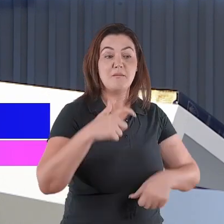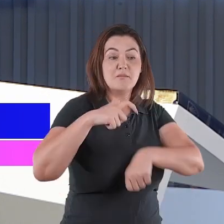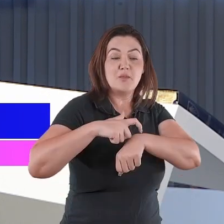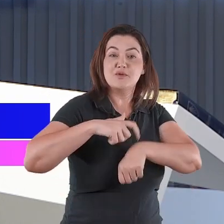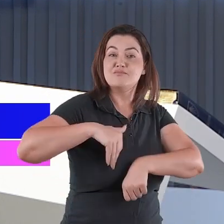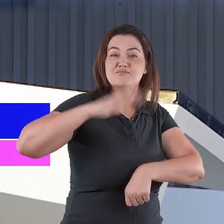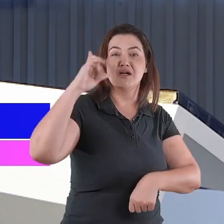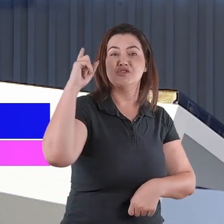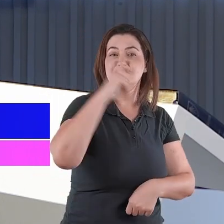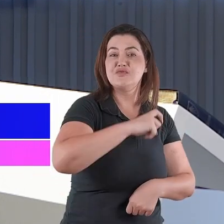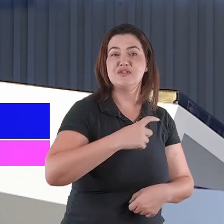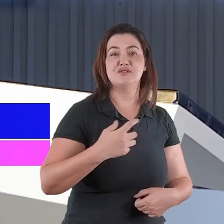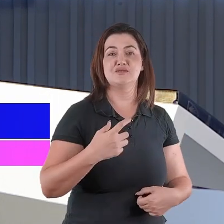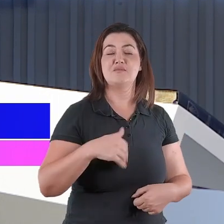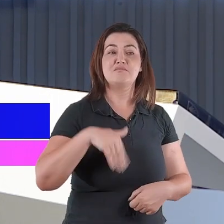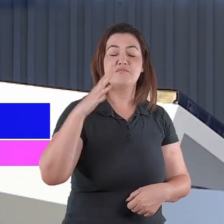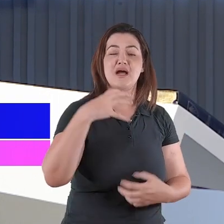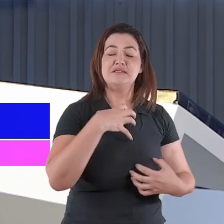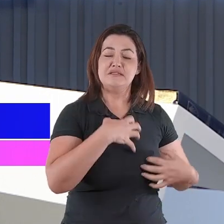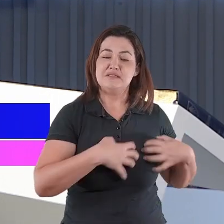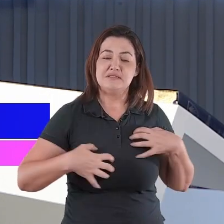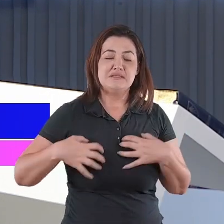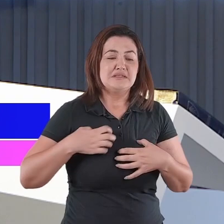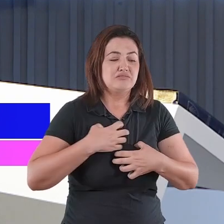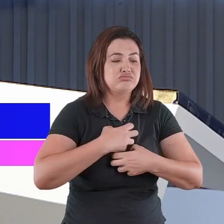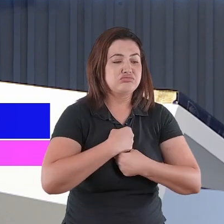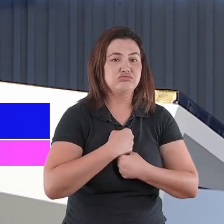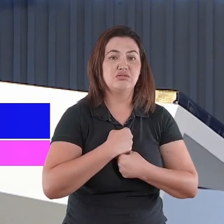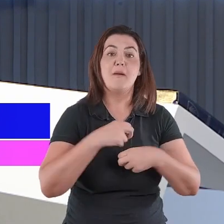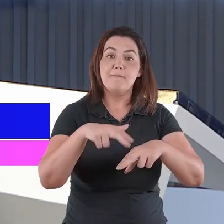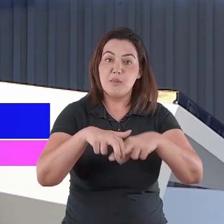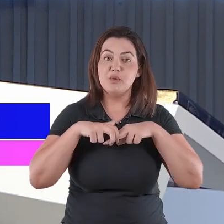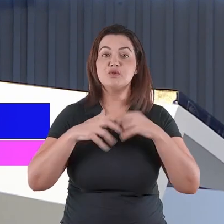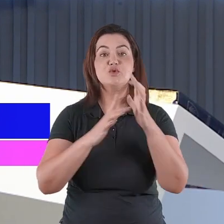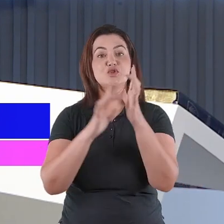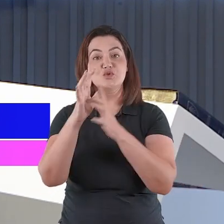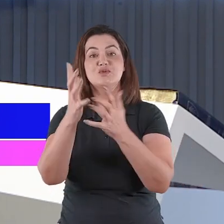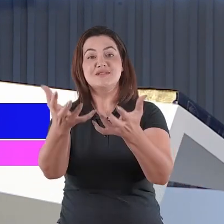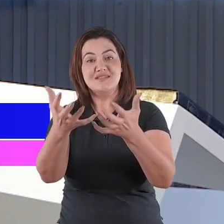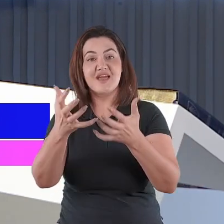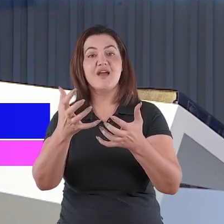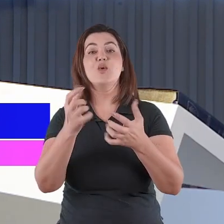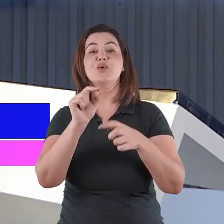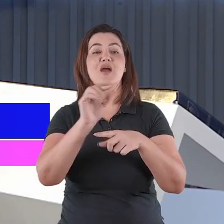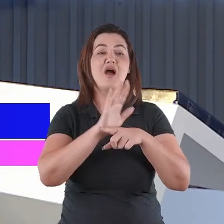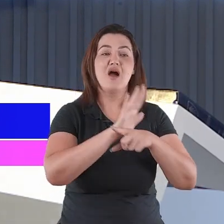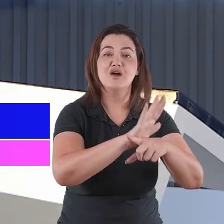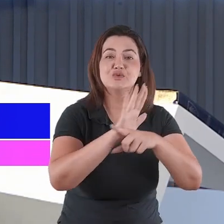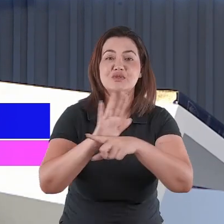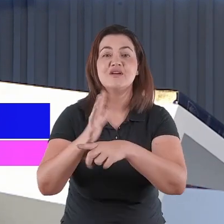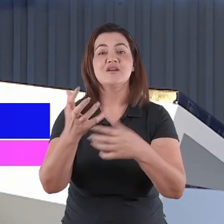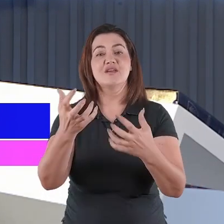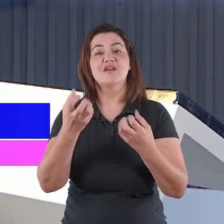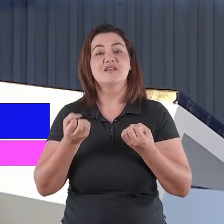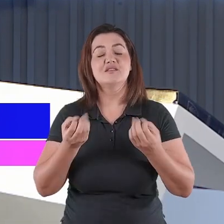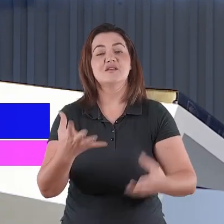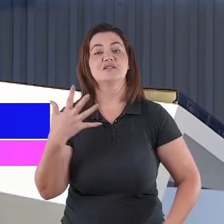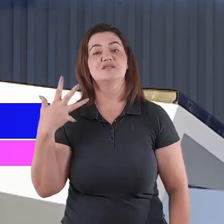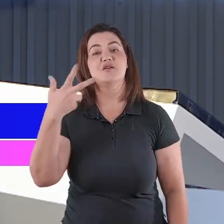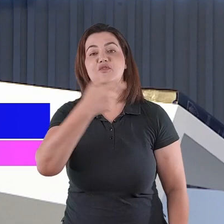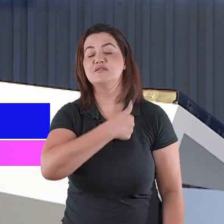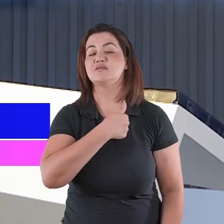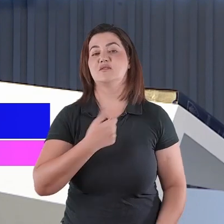vida eterna. Ele não quer que ninguém se perca, mas Ele quer que todos cheguem ao arrependimento dos seus pecados,